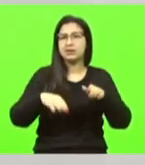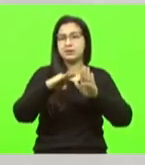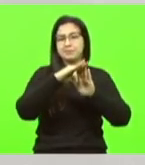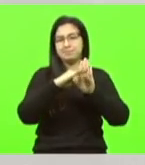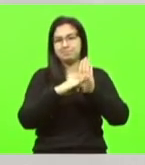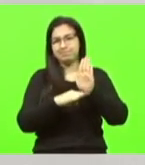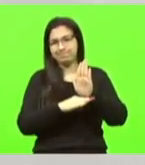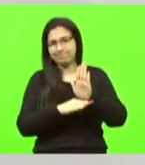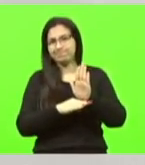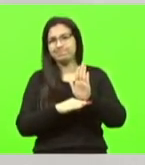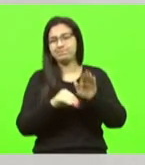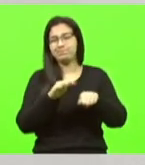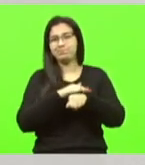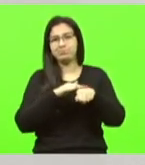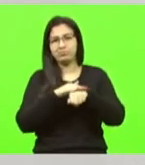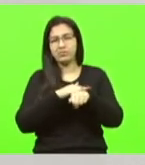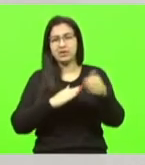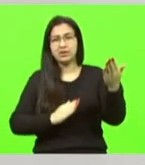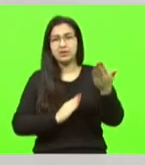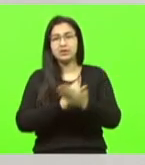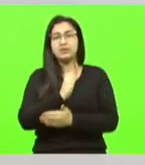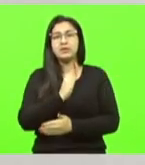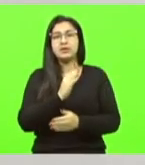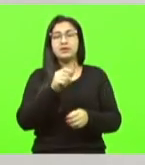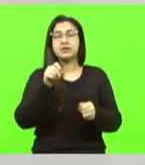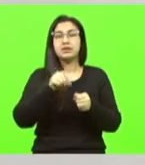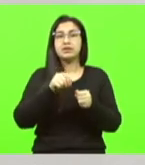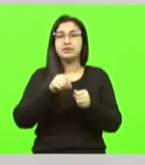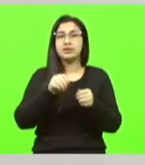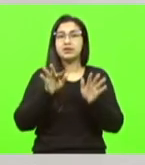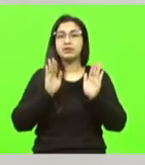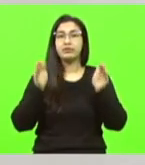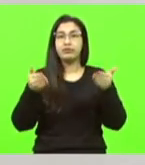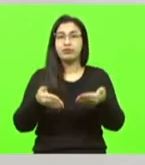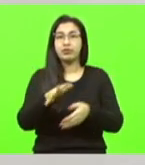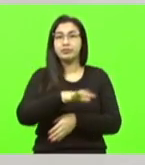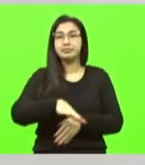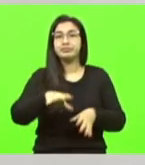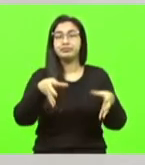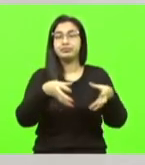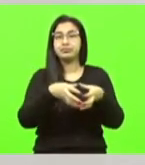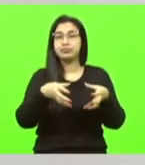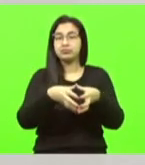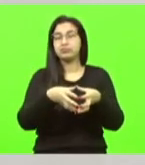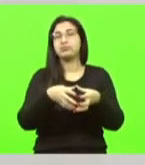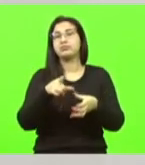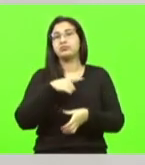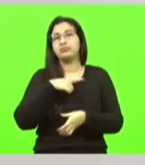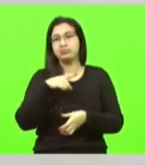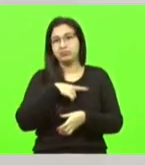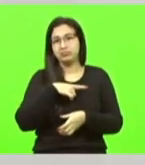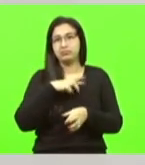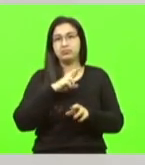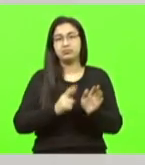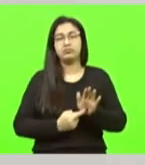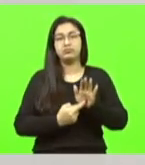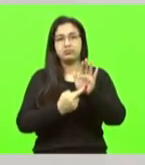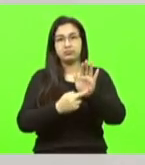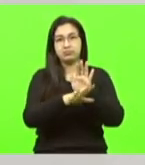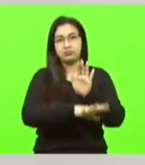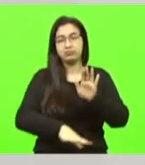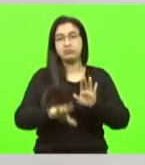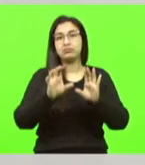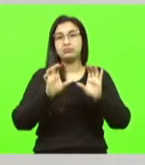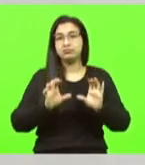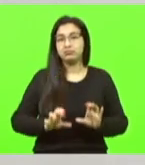avançar na criação de um fórum do setor que reunirá representantes da sociedade civil e segmentos